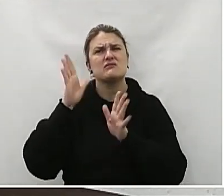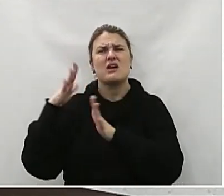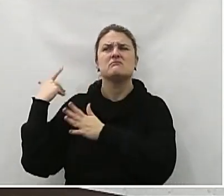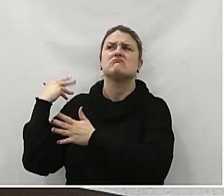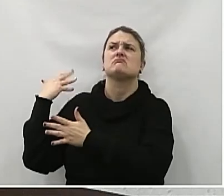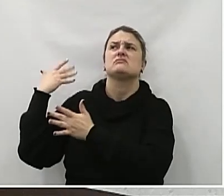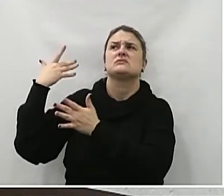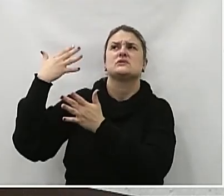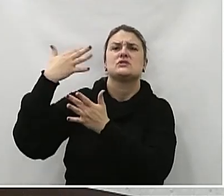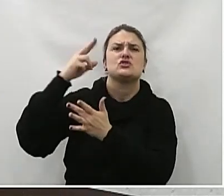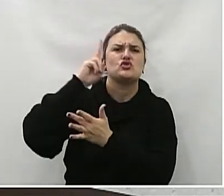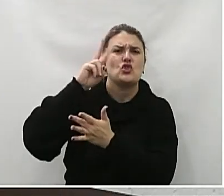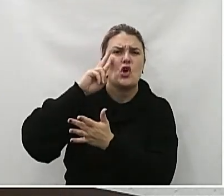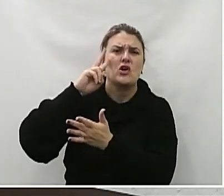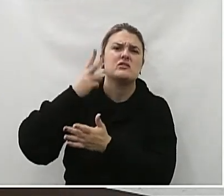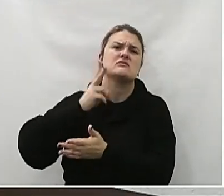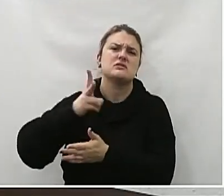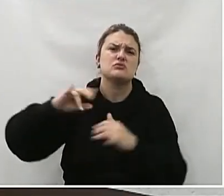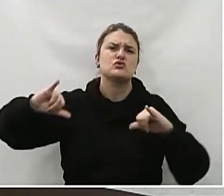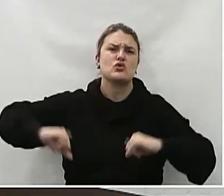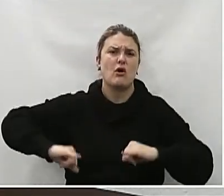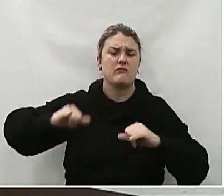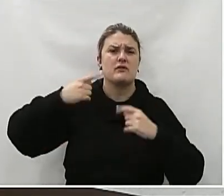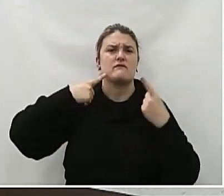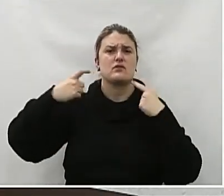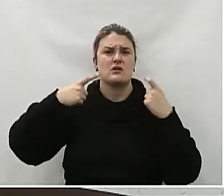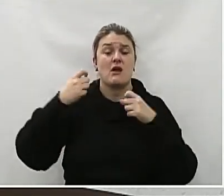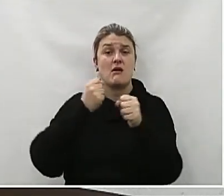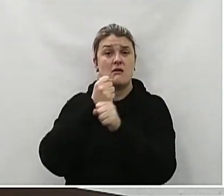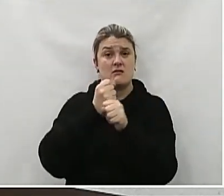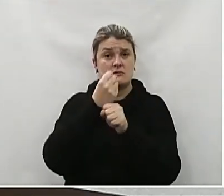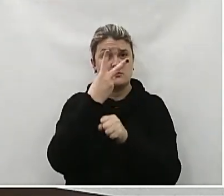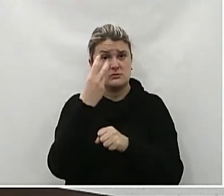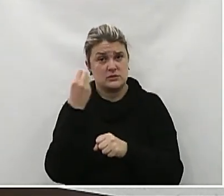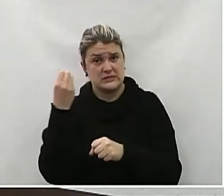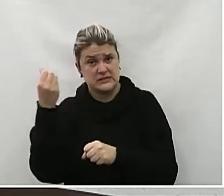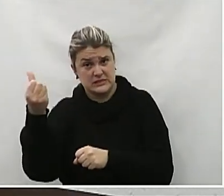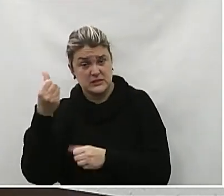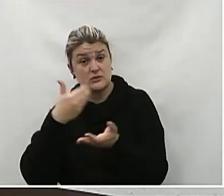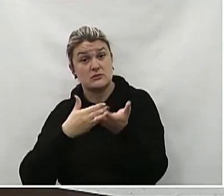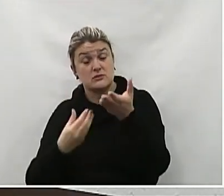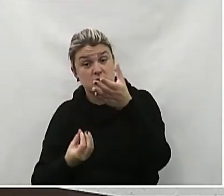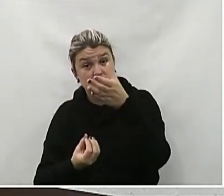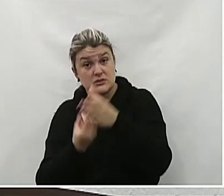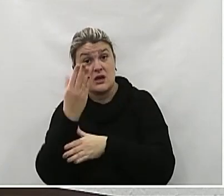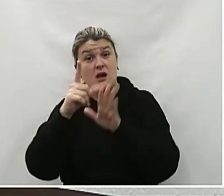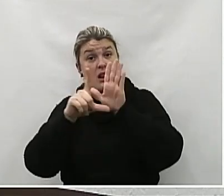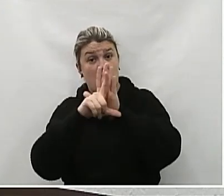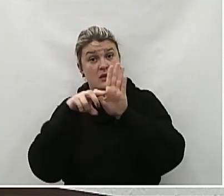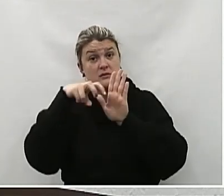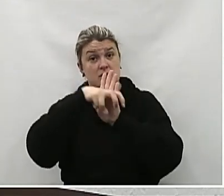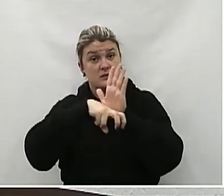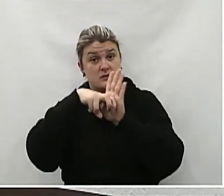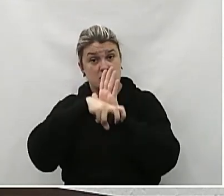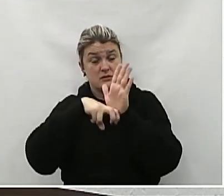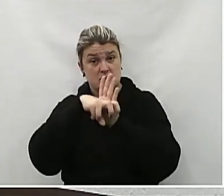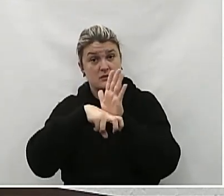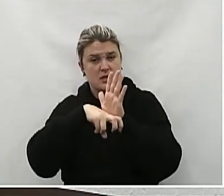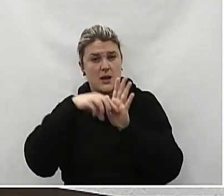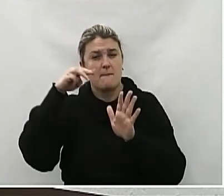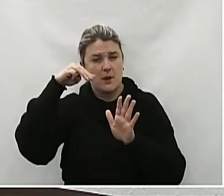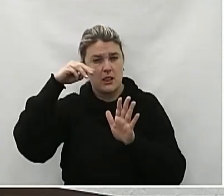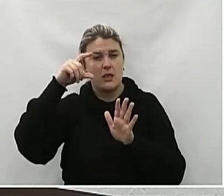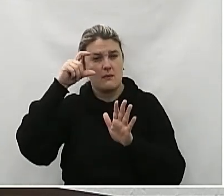digo, de violência Em 2006 nós tivemos a Lei Maria da Penha Então já são lá 16,